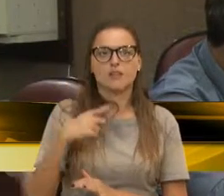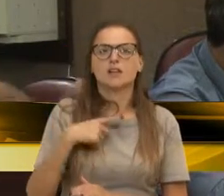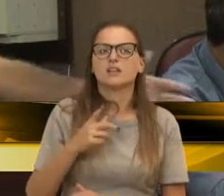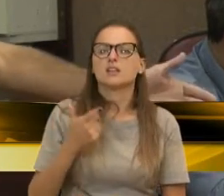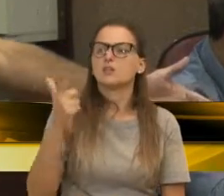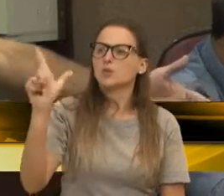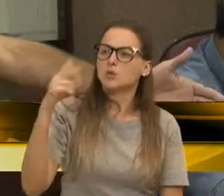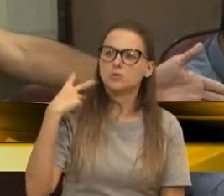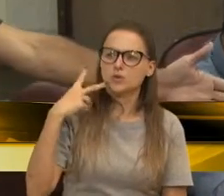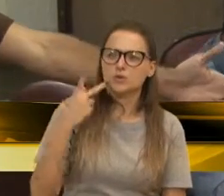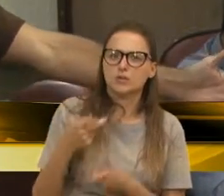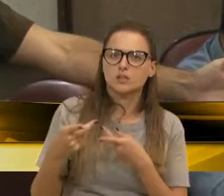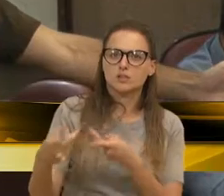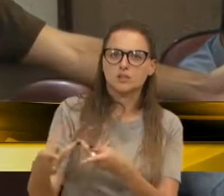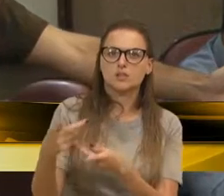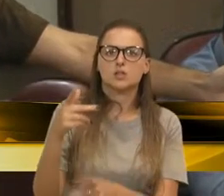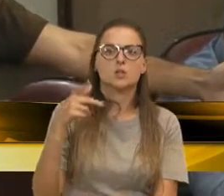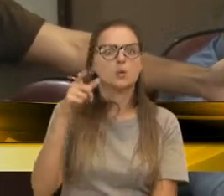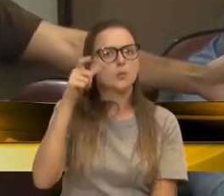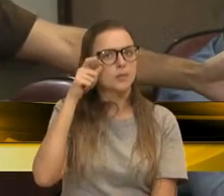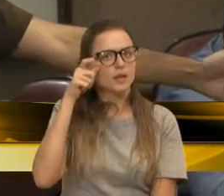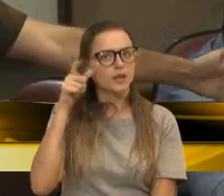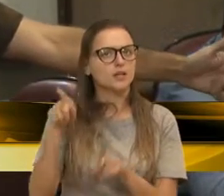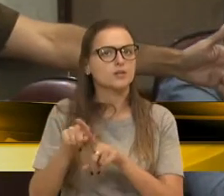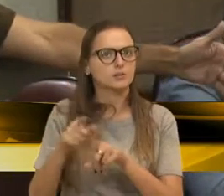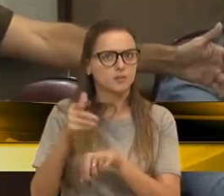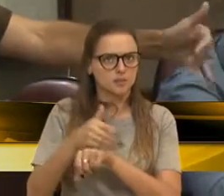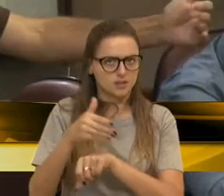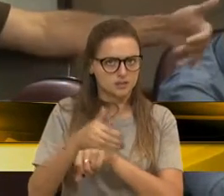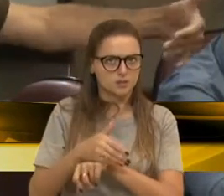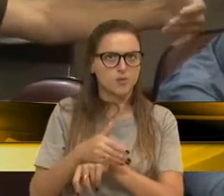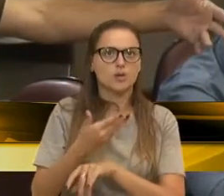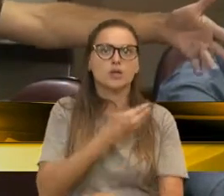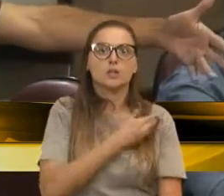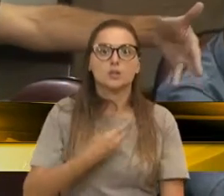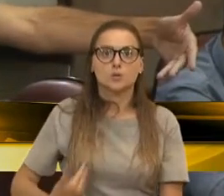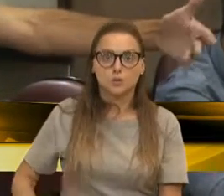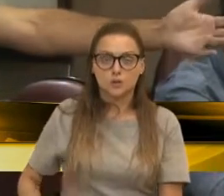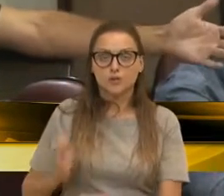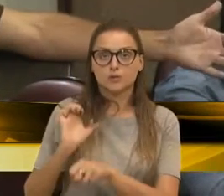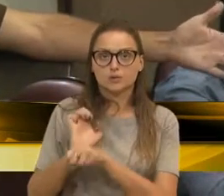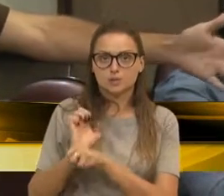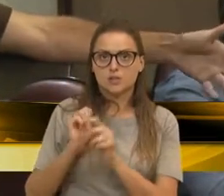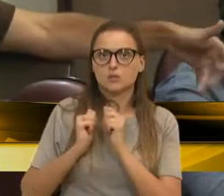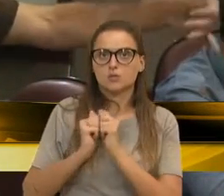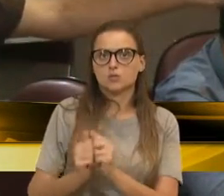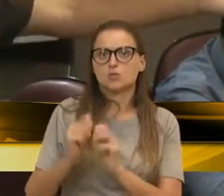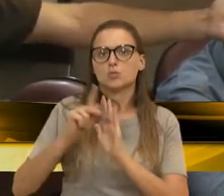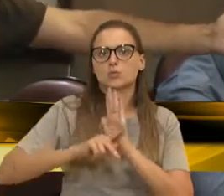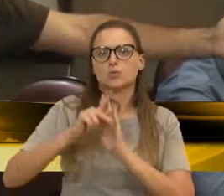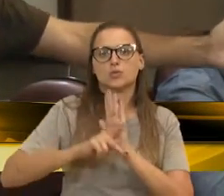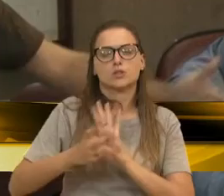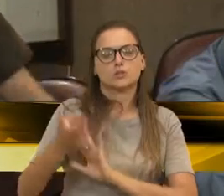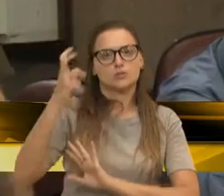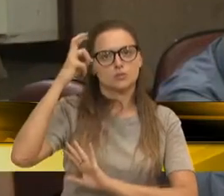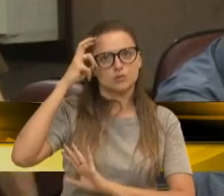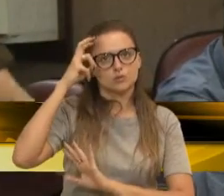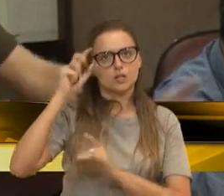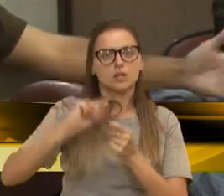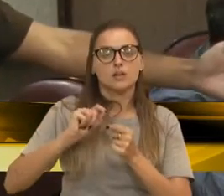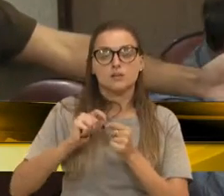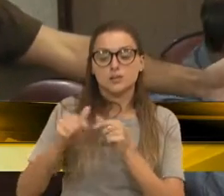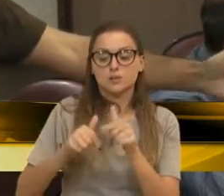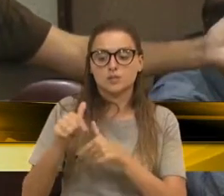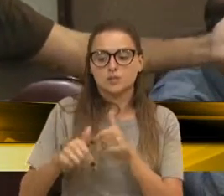outros vereadores, o vereador Périco, que estava naquele dia, naquele momento, que o governo do Estado, através do projeto cultural, estava fazendo